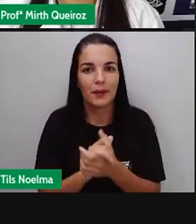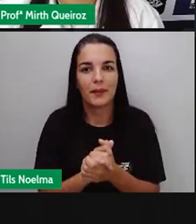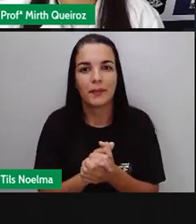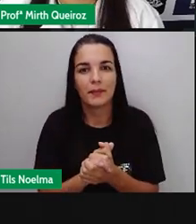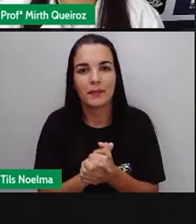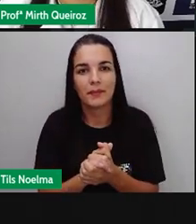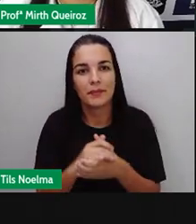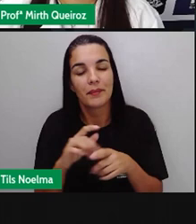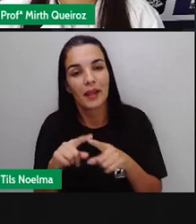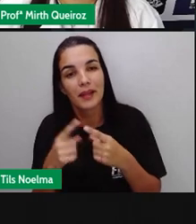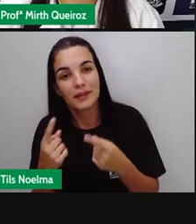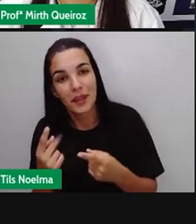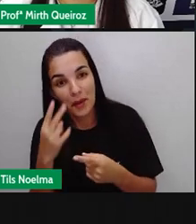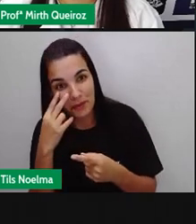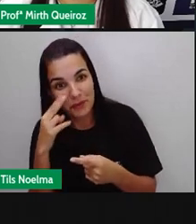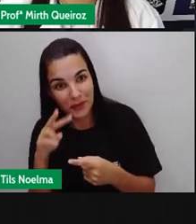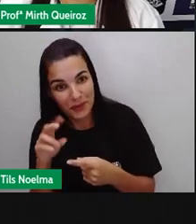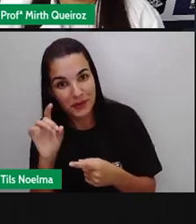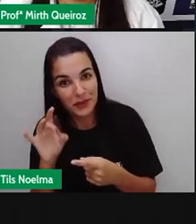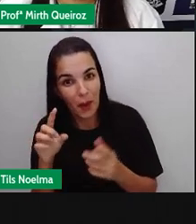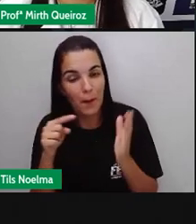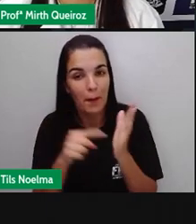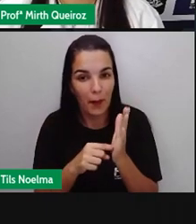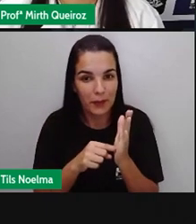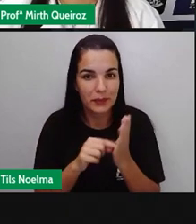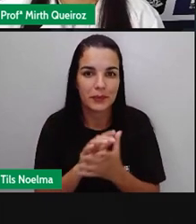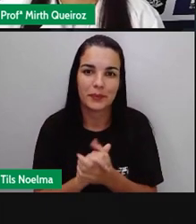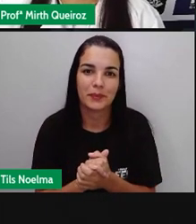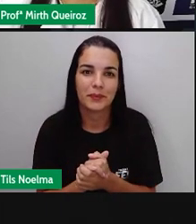Ela utilizou só o ponto aí, né?